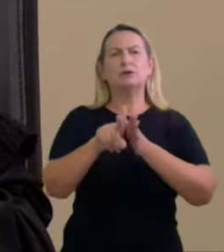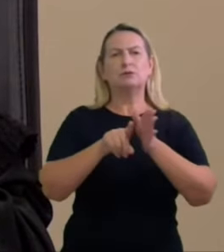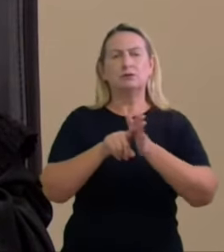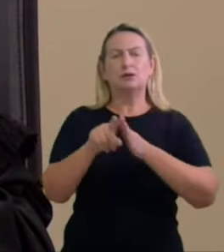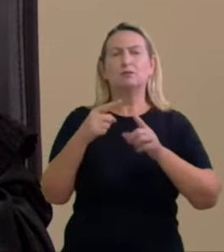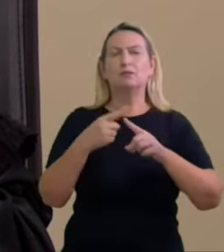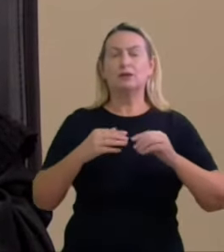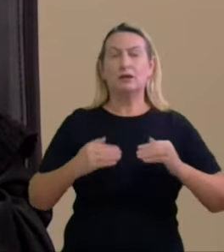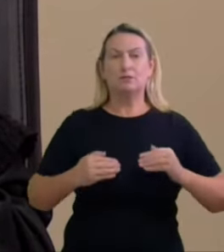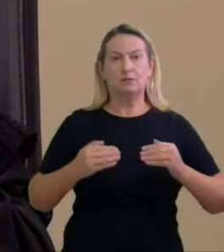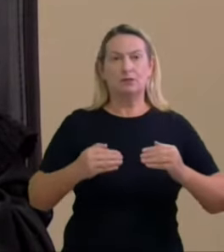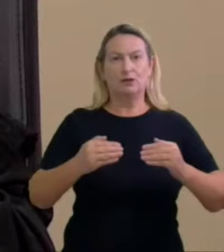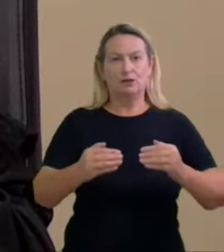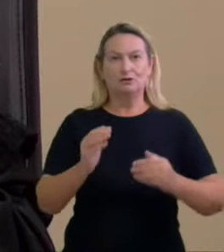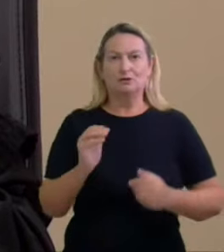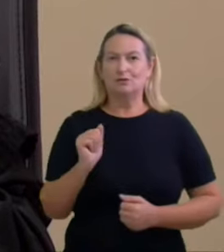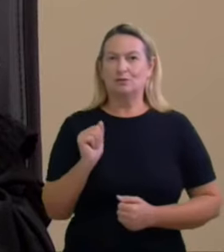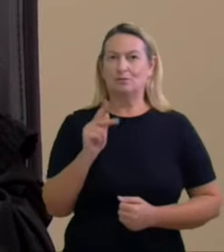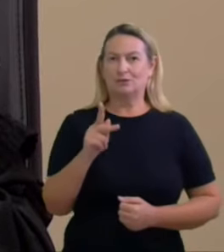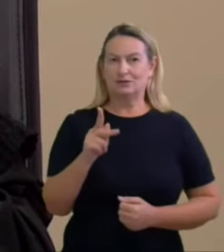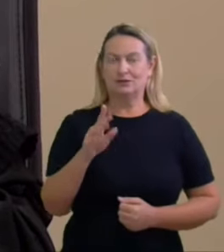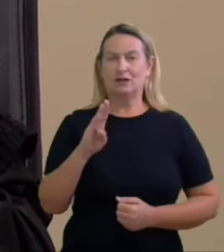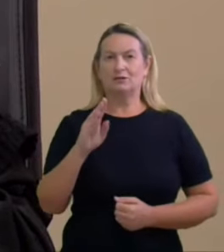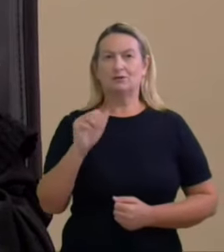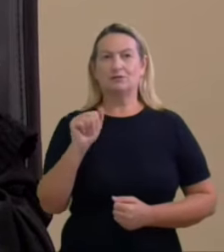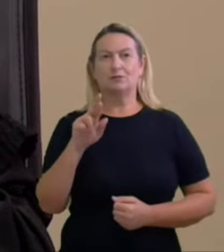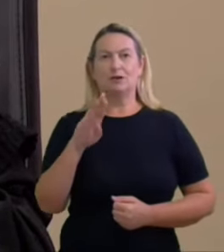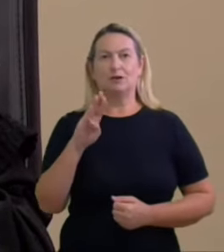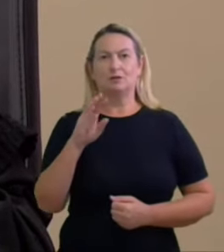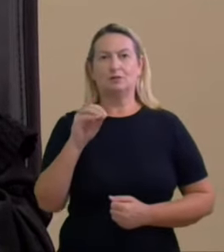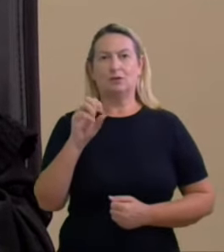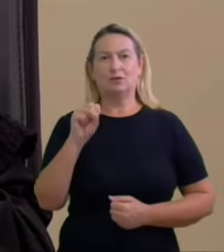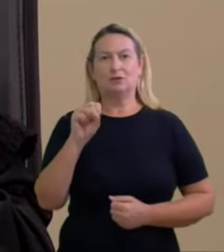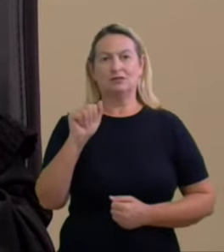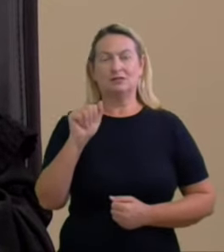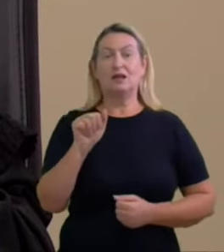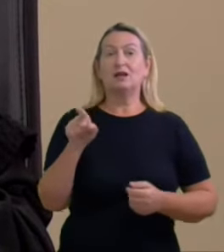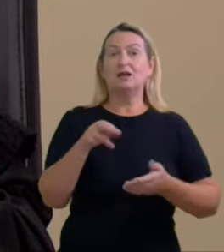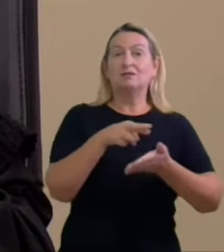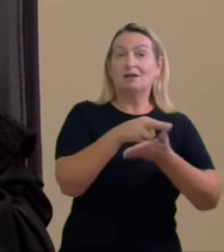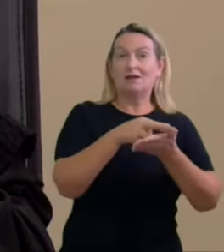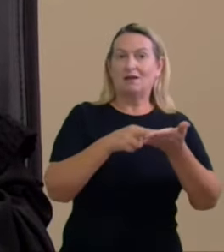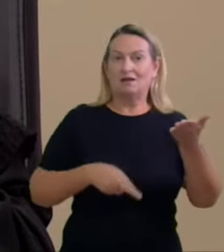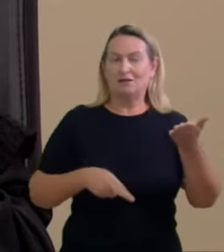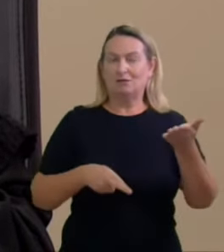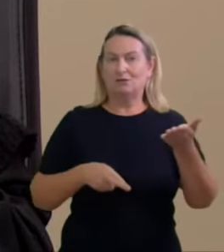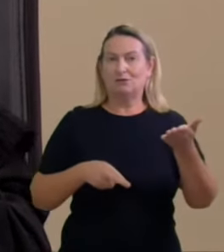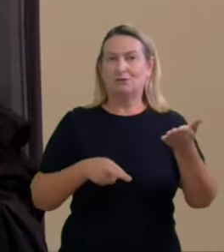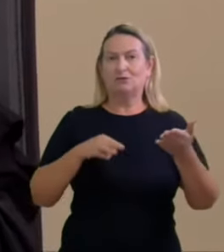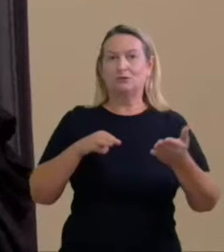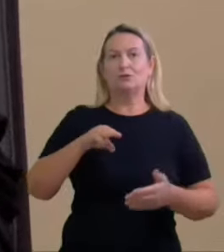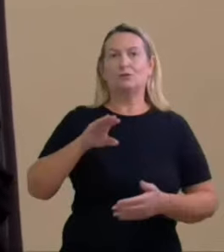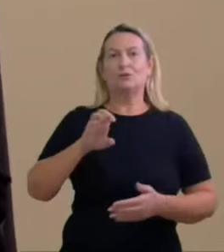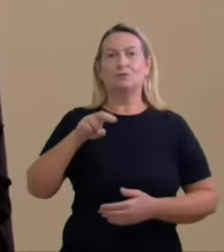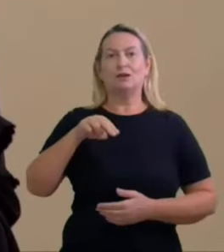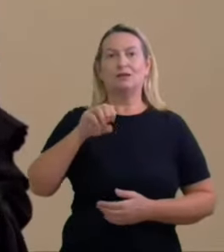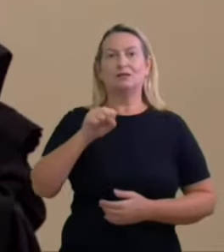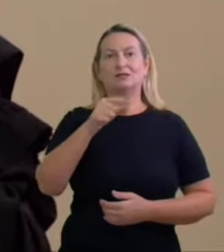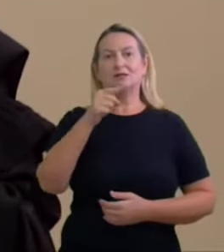aposentado do STF Joaquim Barbosa que se popularizou como relator do Mensalão não ter saído candidato como um dia se chegou a anunciar